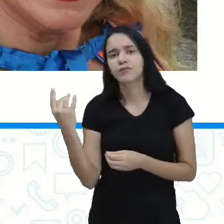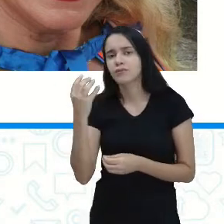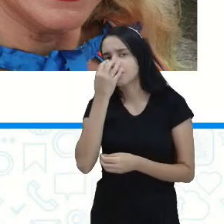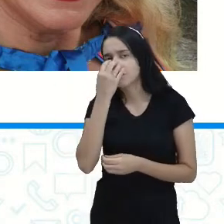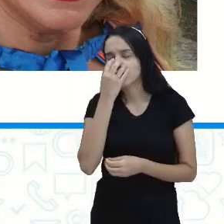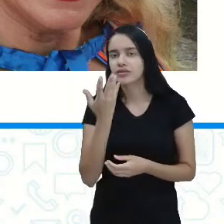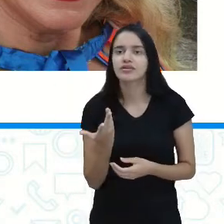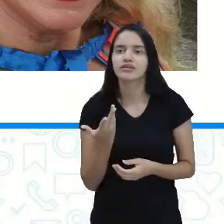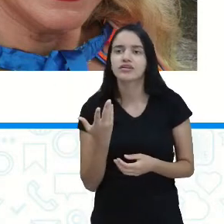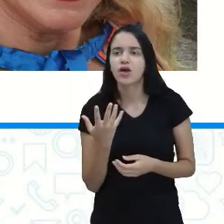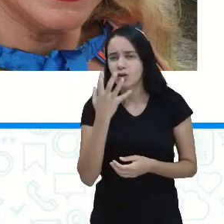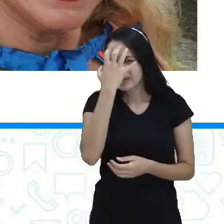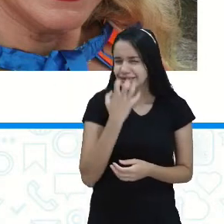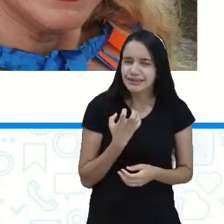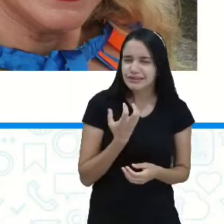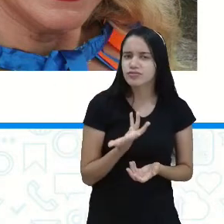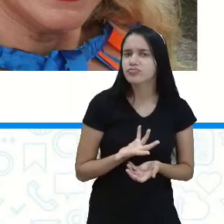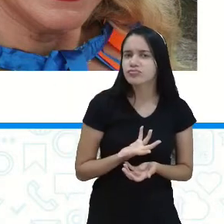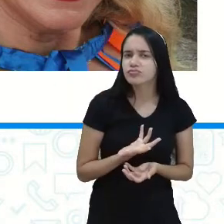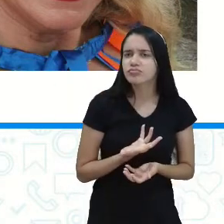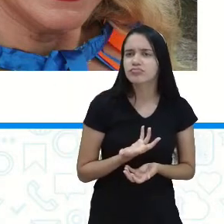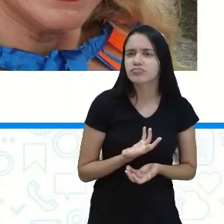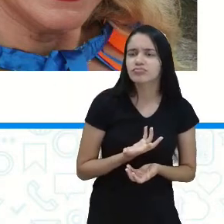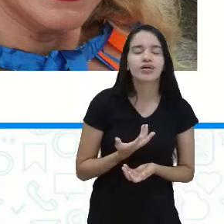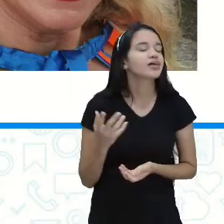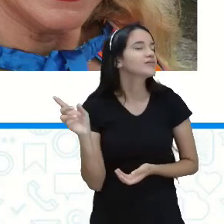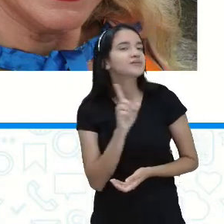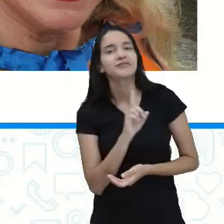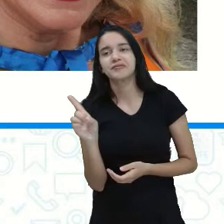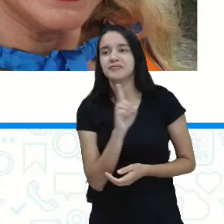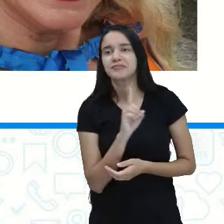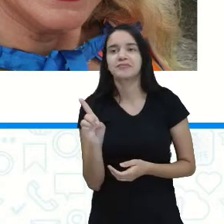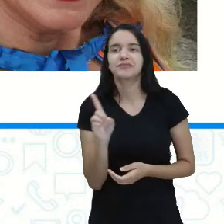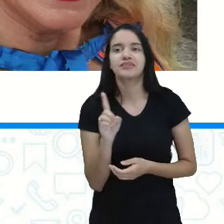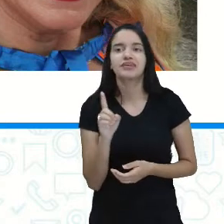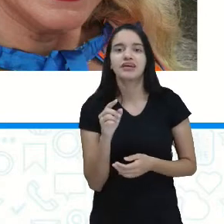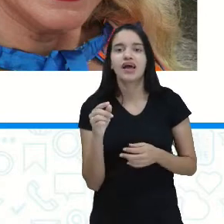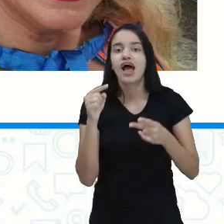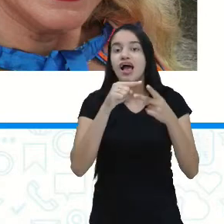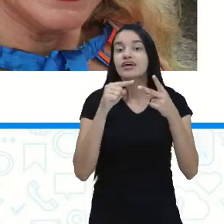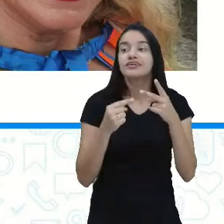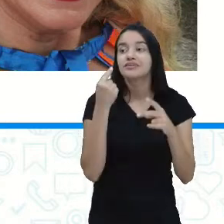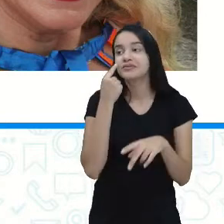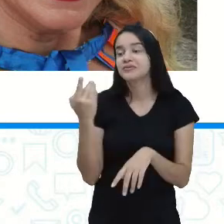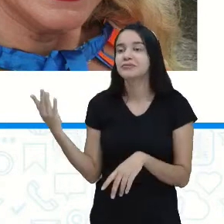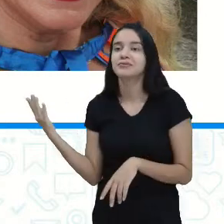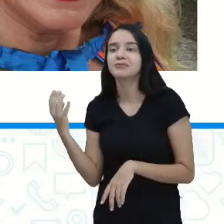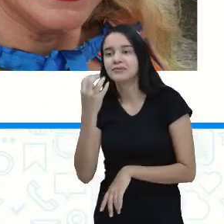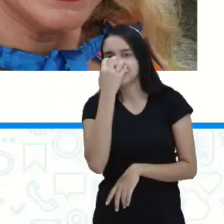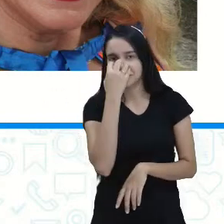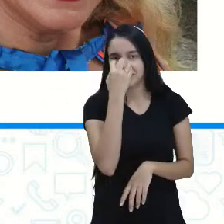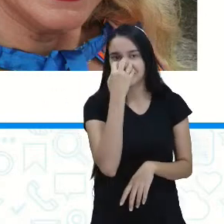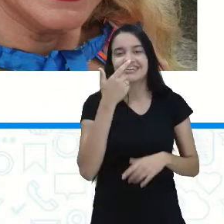Eles estão sérios? Não. Essas duas palhacinhas aí estão